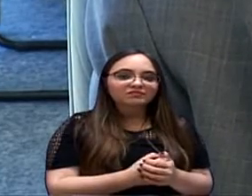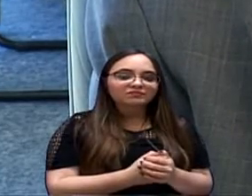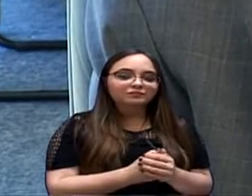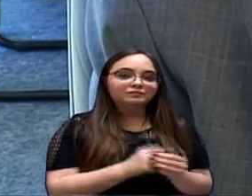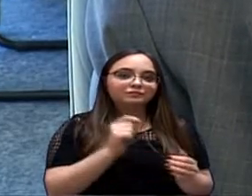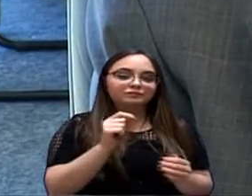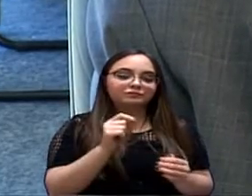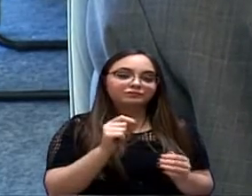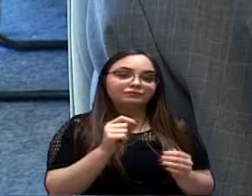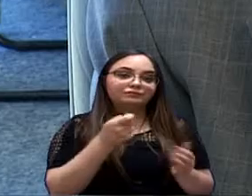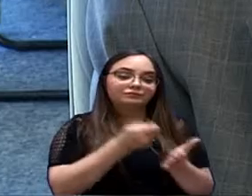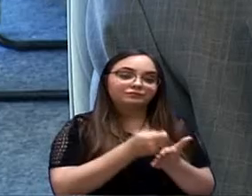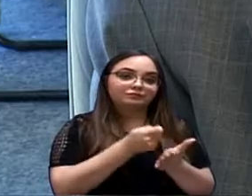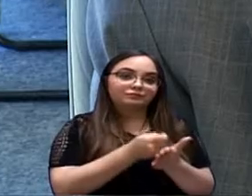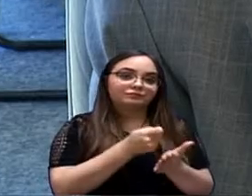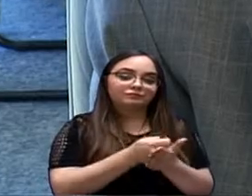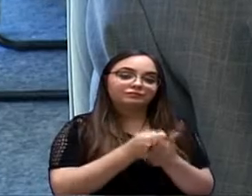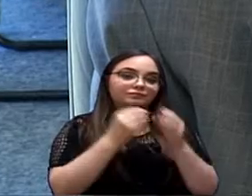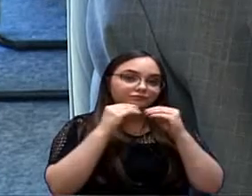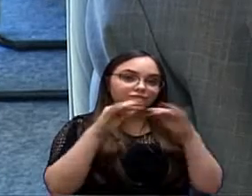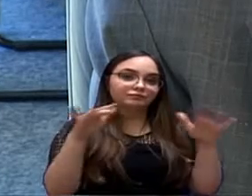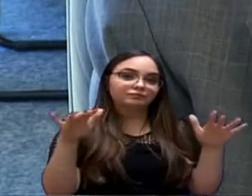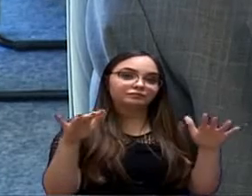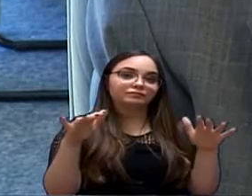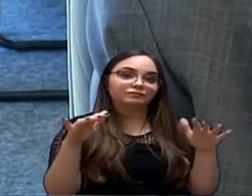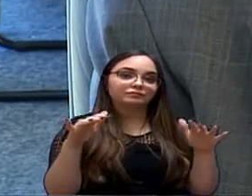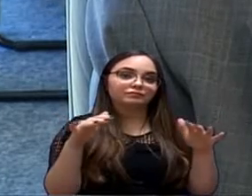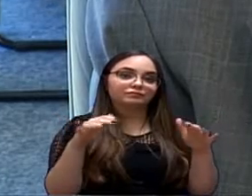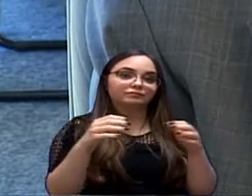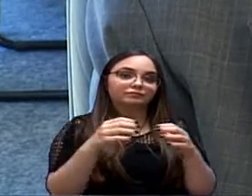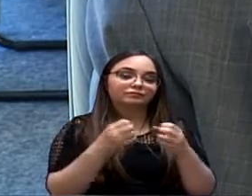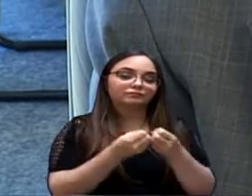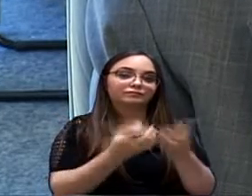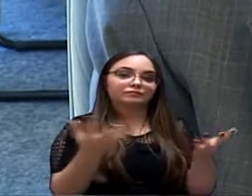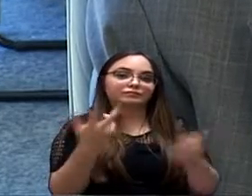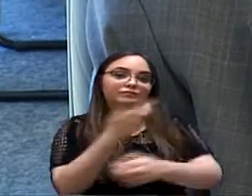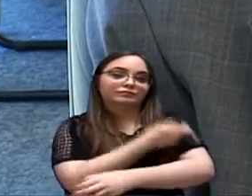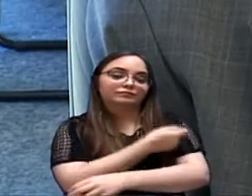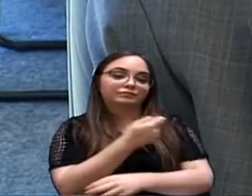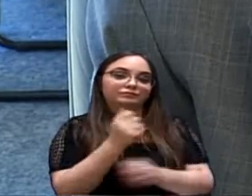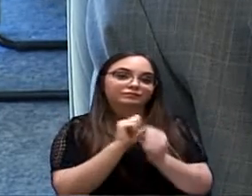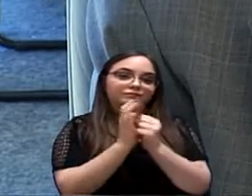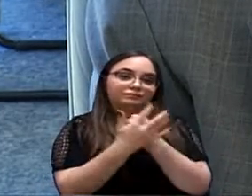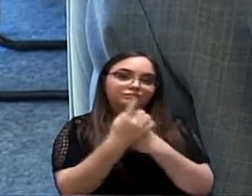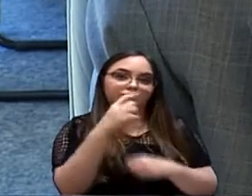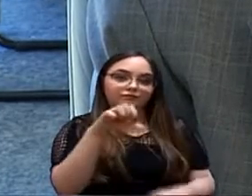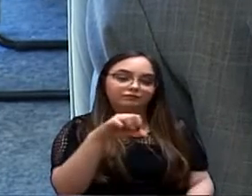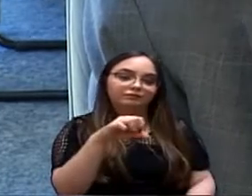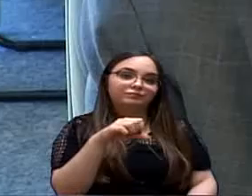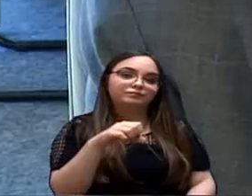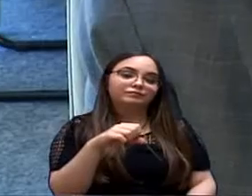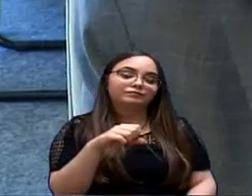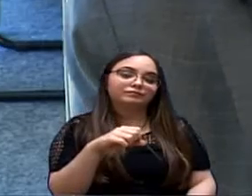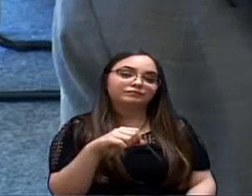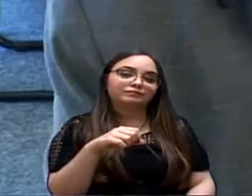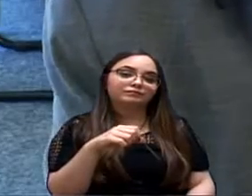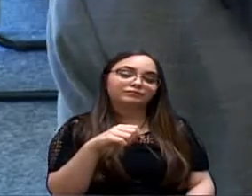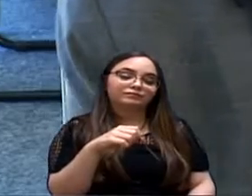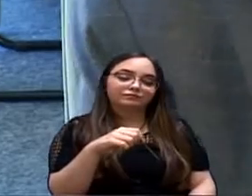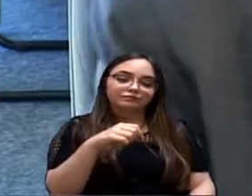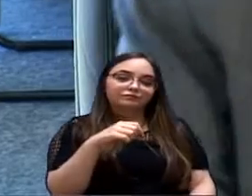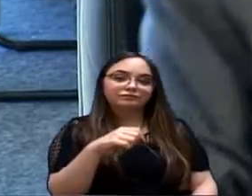instituiu a obrigatoriedade da divulgação sobre a dispensa de doses das vacinas do Covid-19 na cidade de Sorocaba e das outras